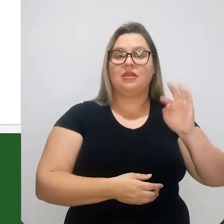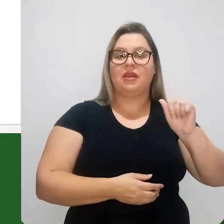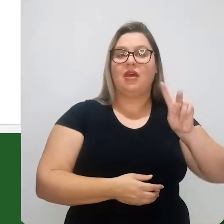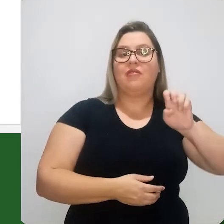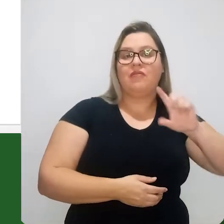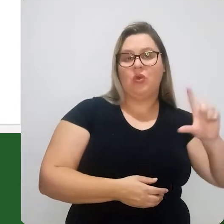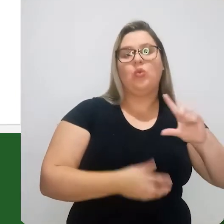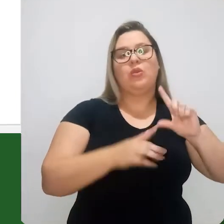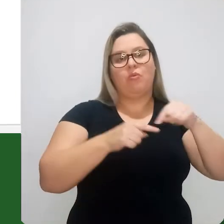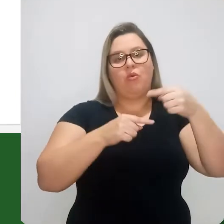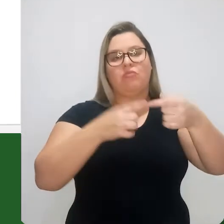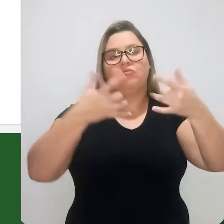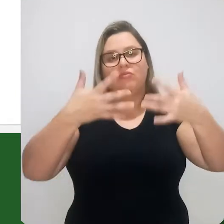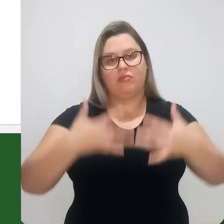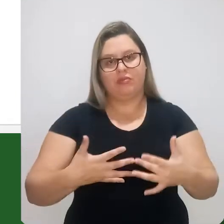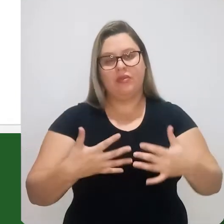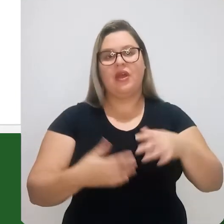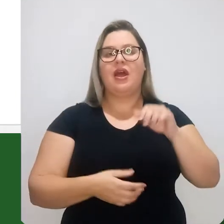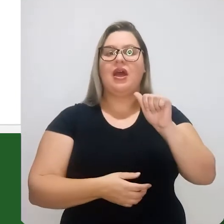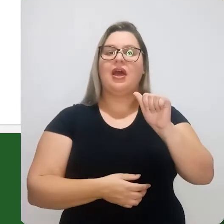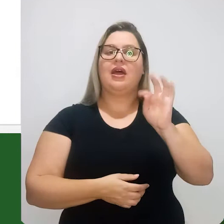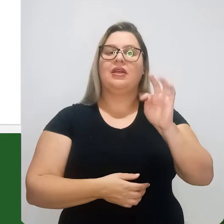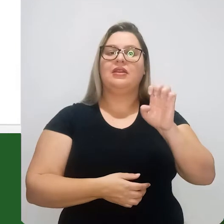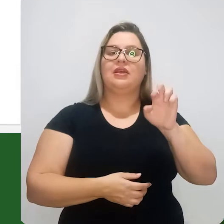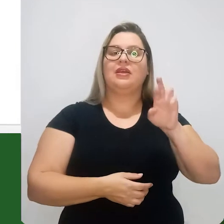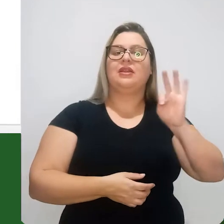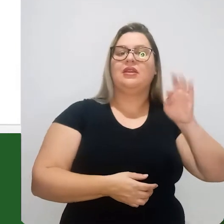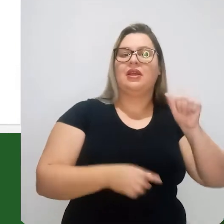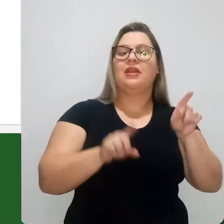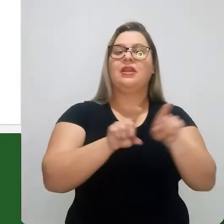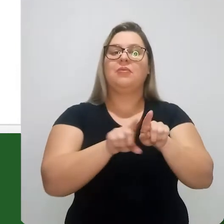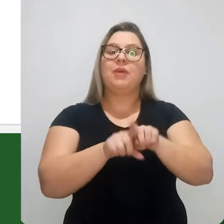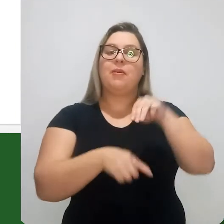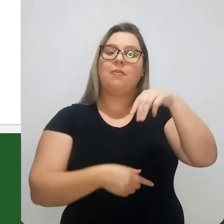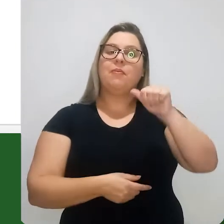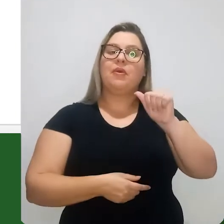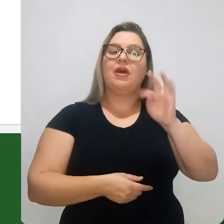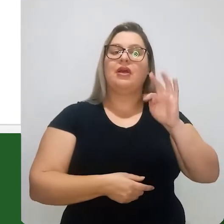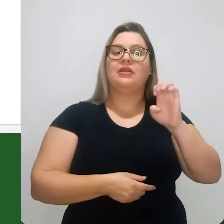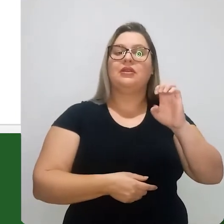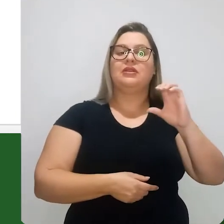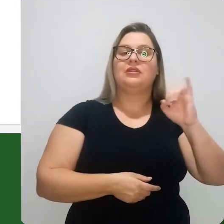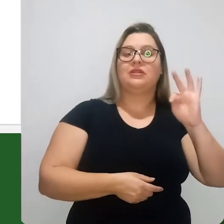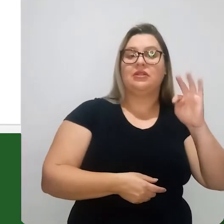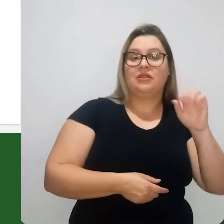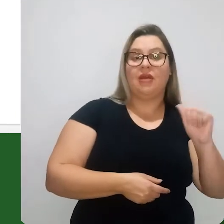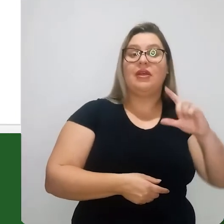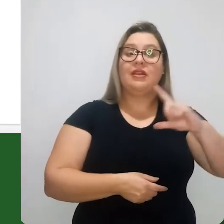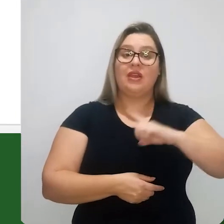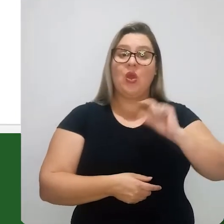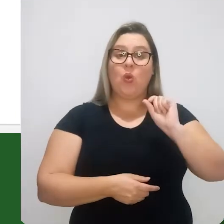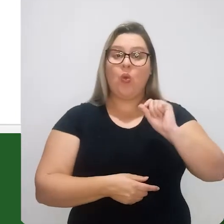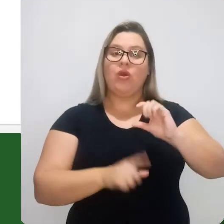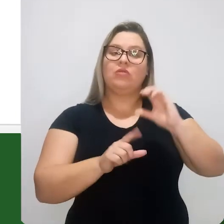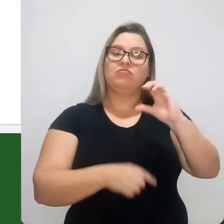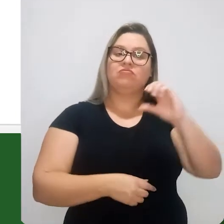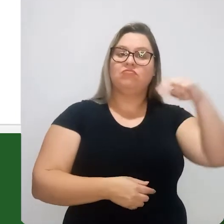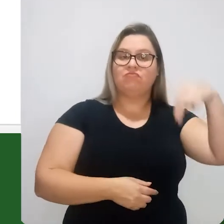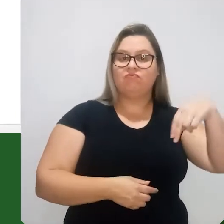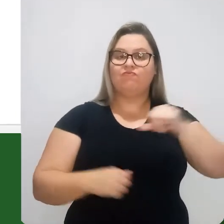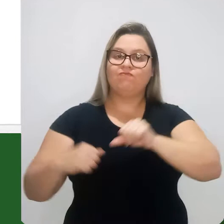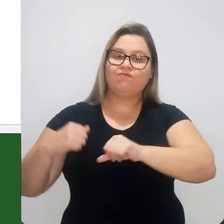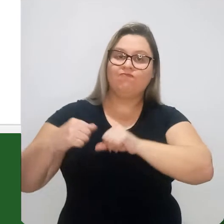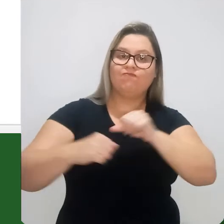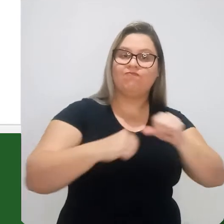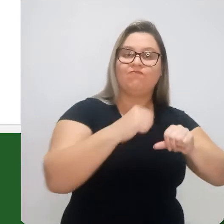explorar um pouquinho mais à frente, a bainita e a martensita. essas duas fases aqui, em função da cinética e da